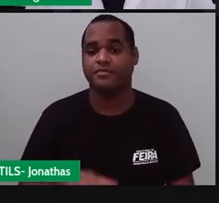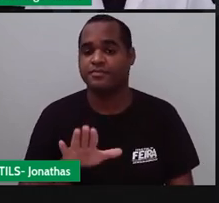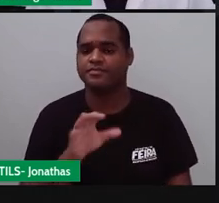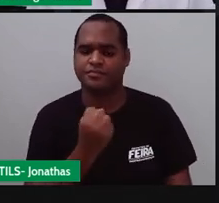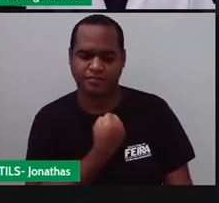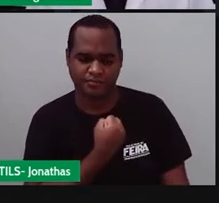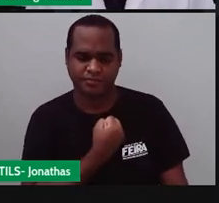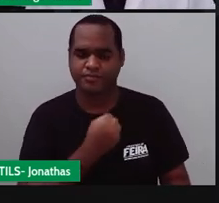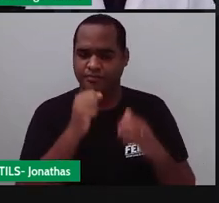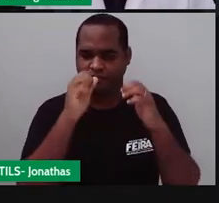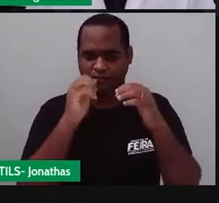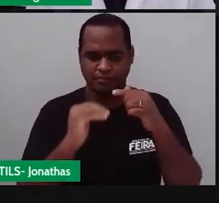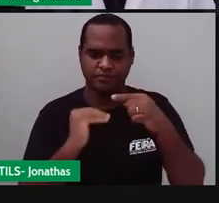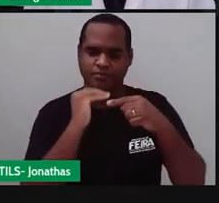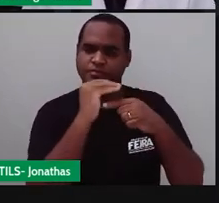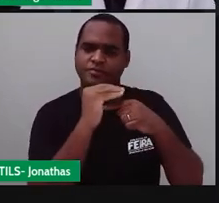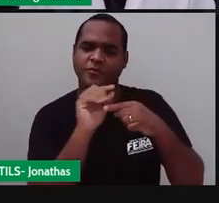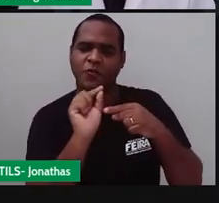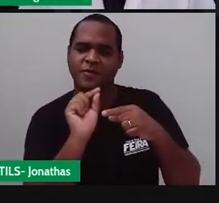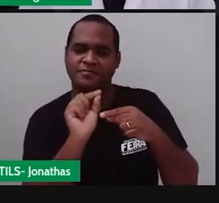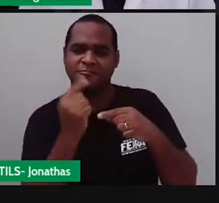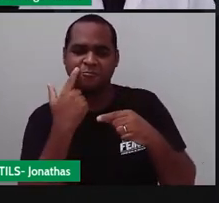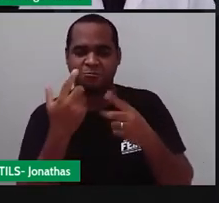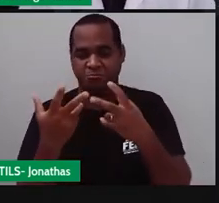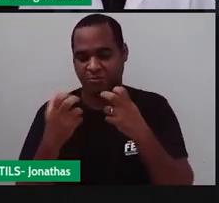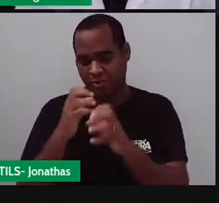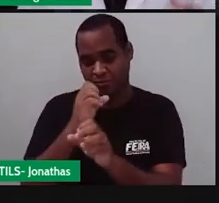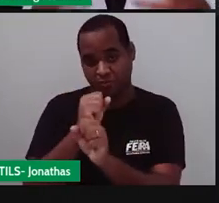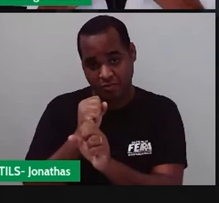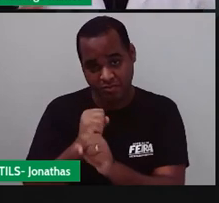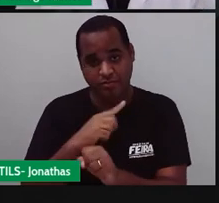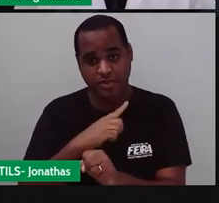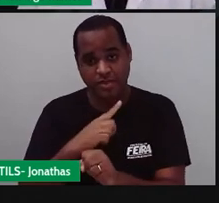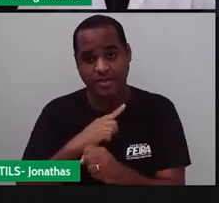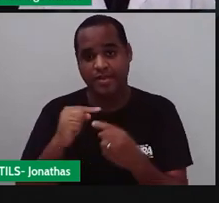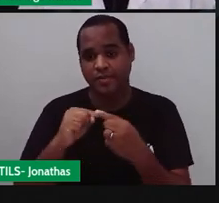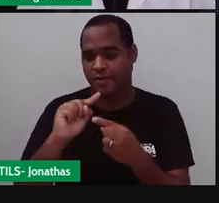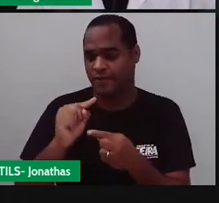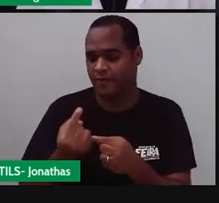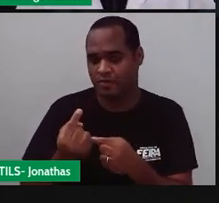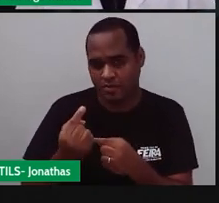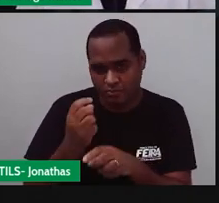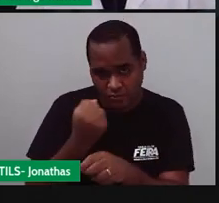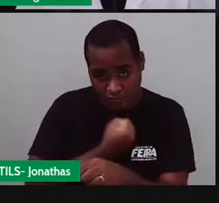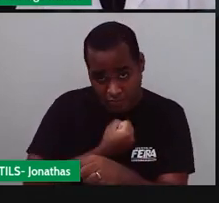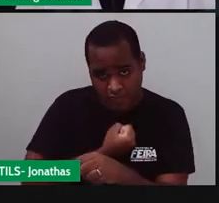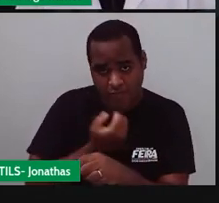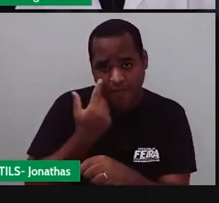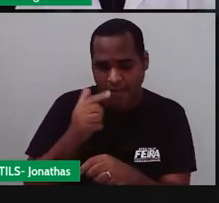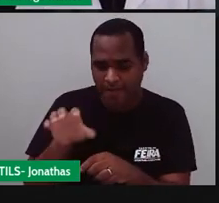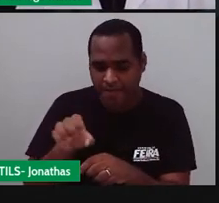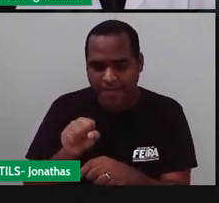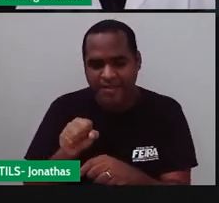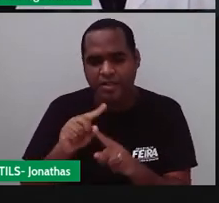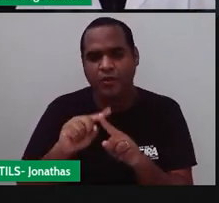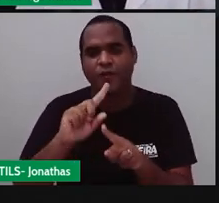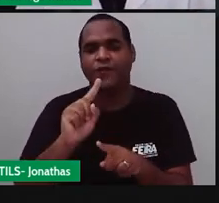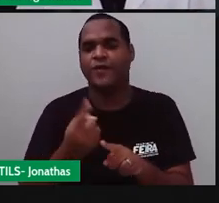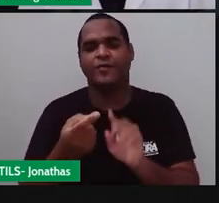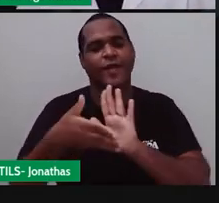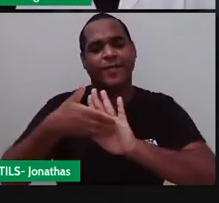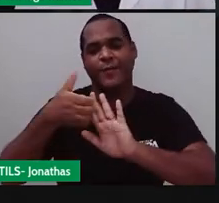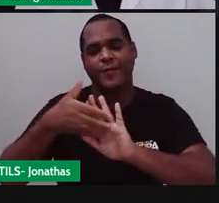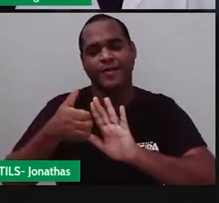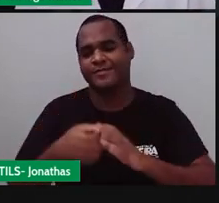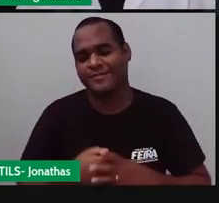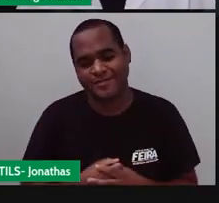ali em cima na fração professor é só pegar o número que tem a vírgula e tirar a vírgula pronto perfeito ó